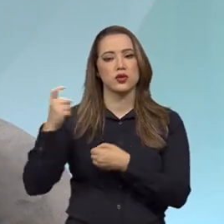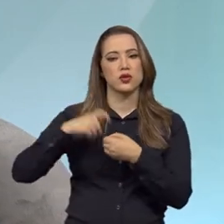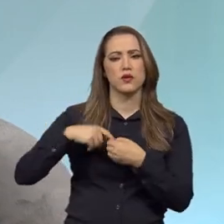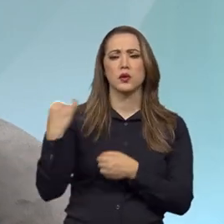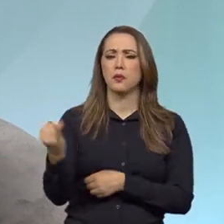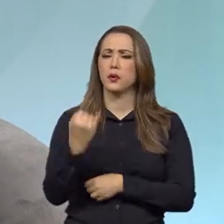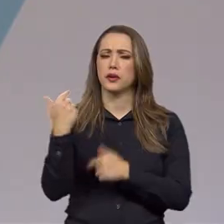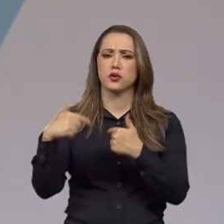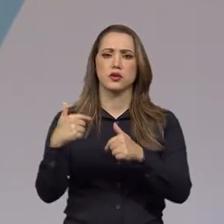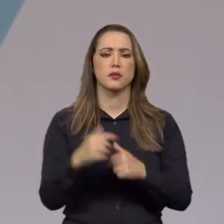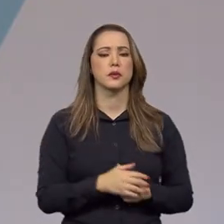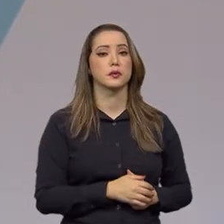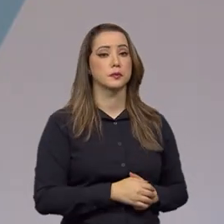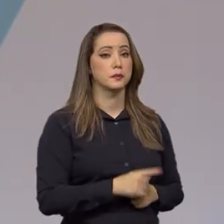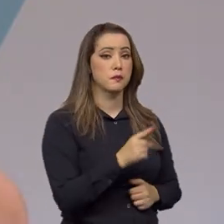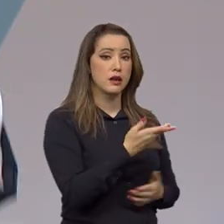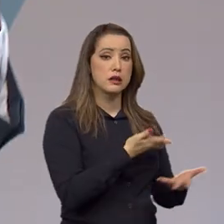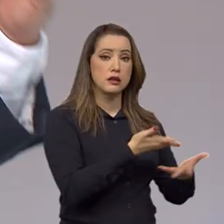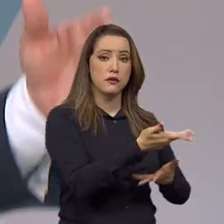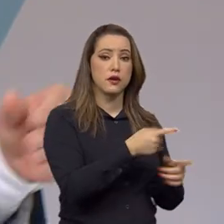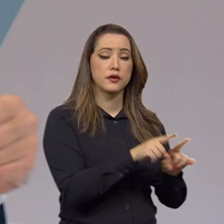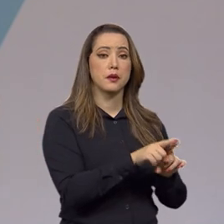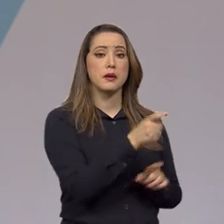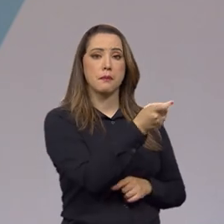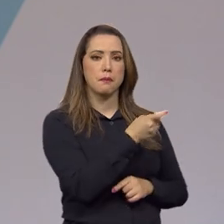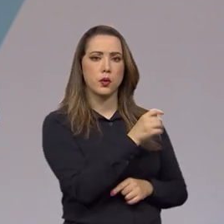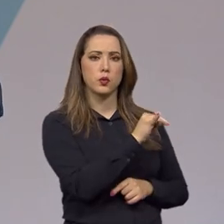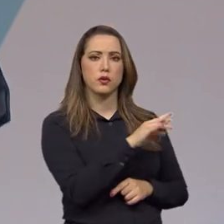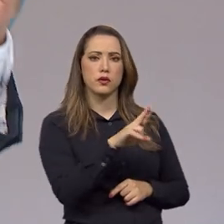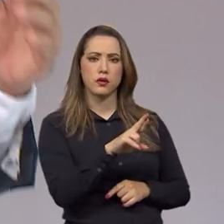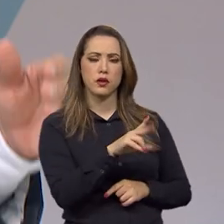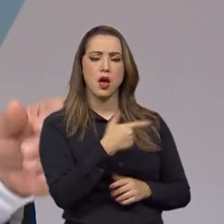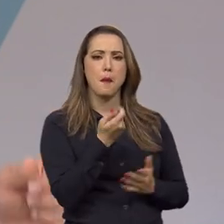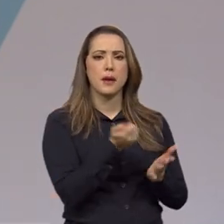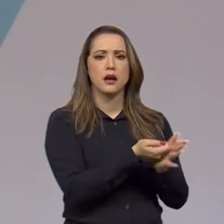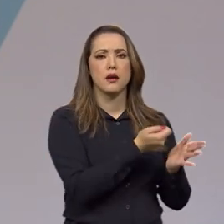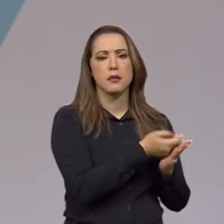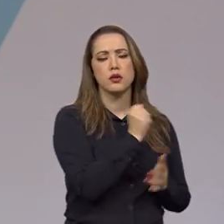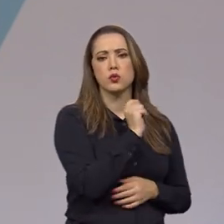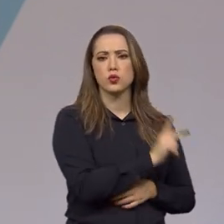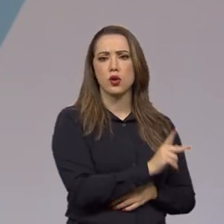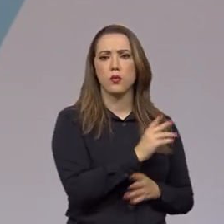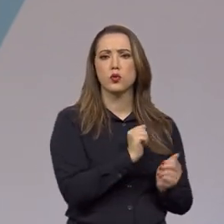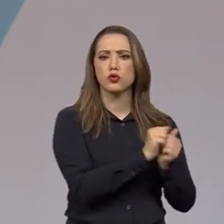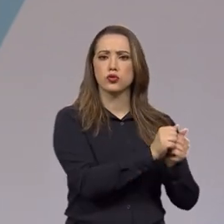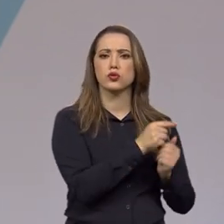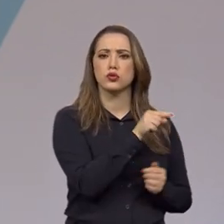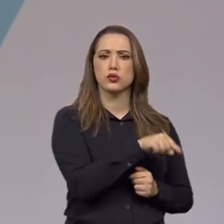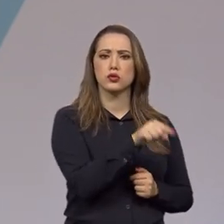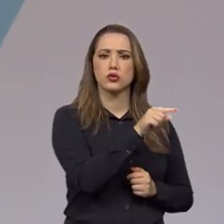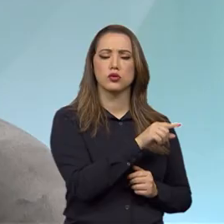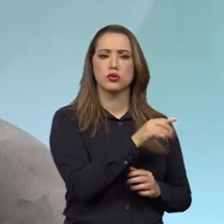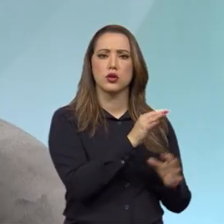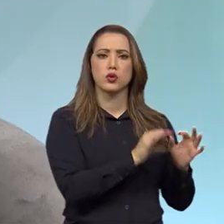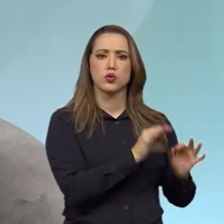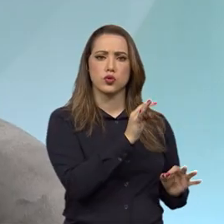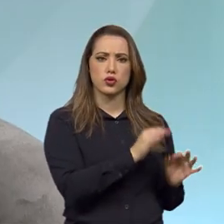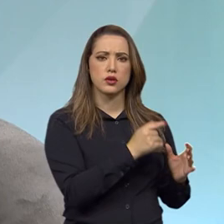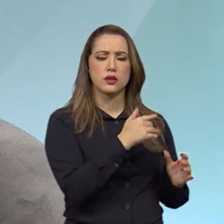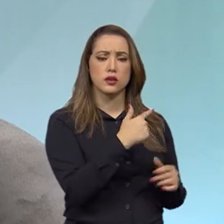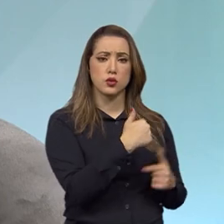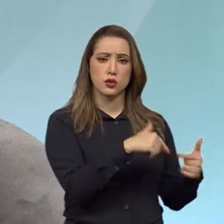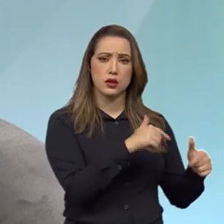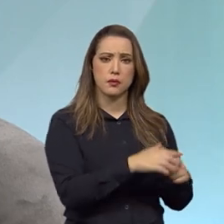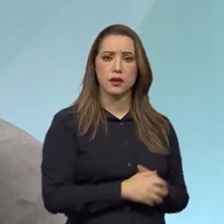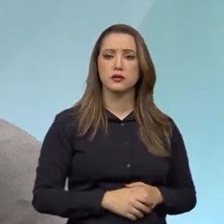muito relevante na AGU. E isso envolve também imposto de renda, contribuições previdenciárias junto à justiça do trabalho? Sim, sem dúvidas.